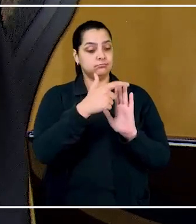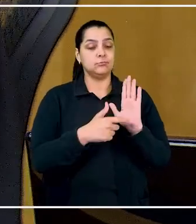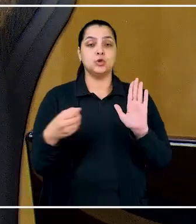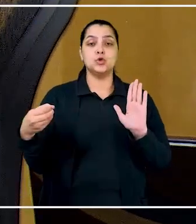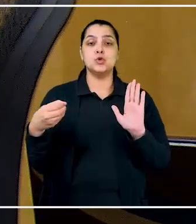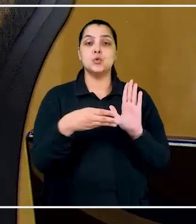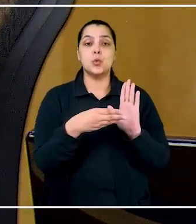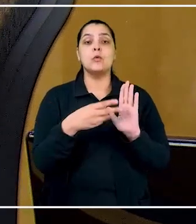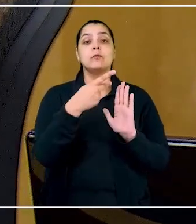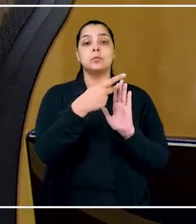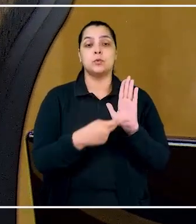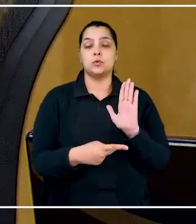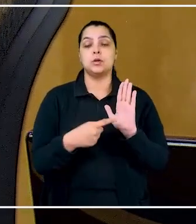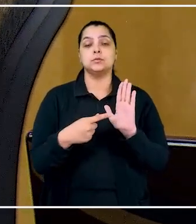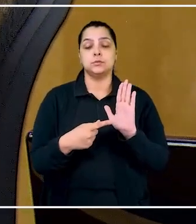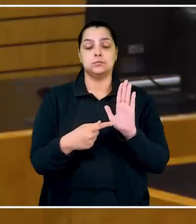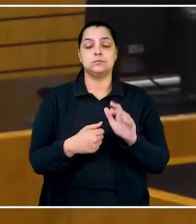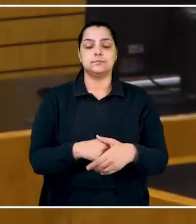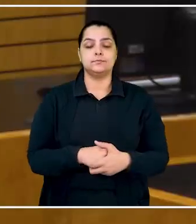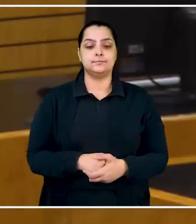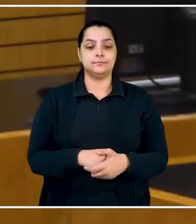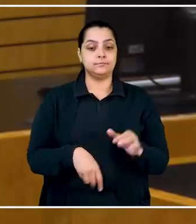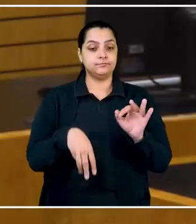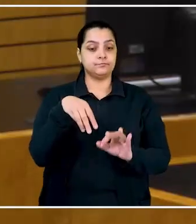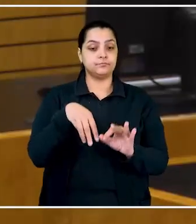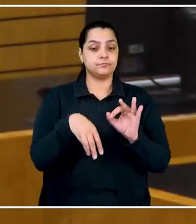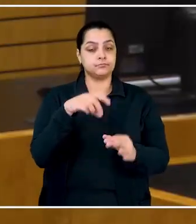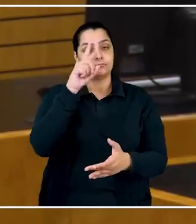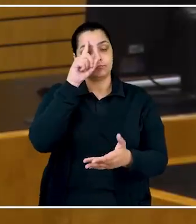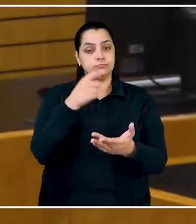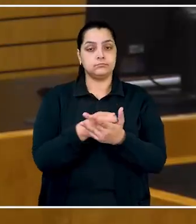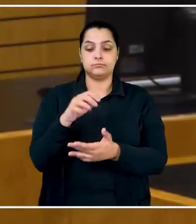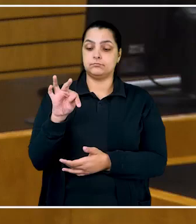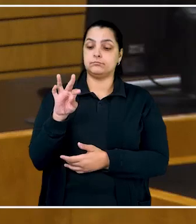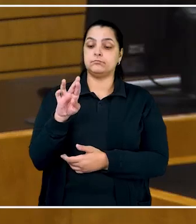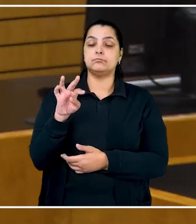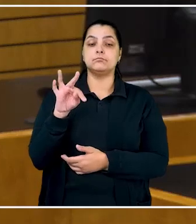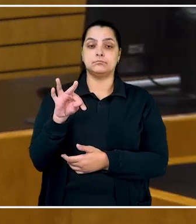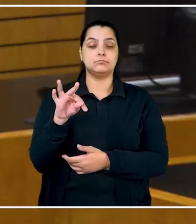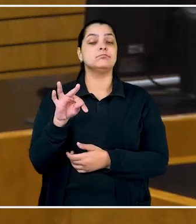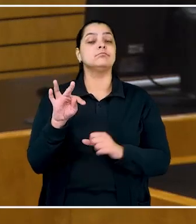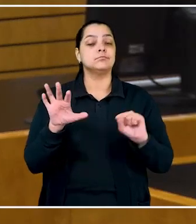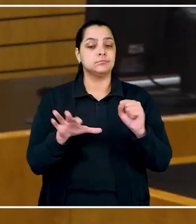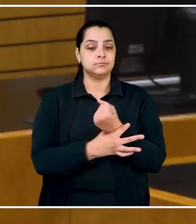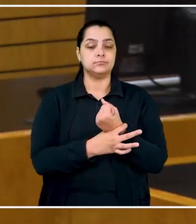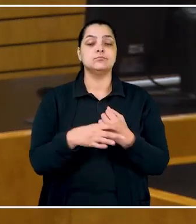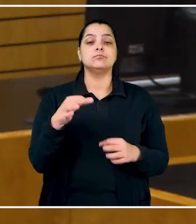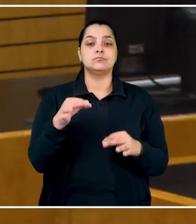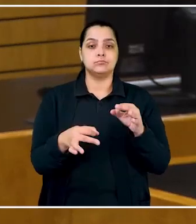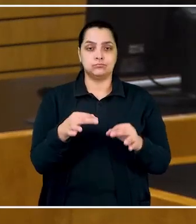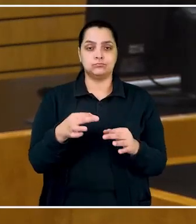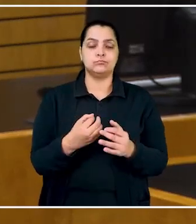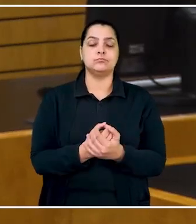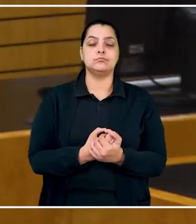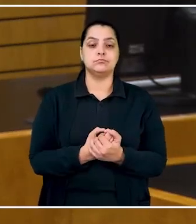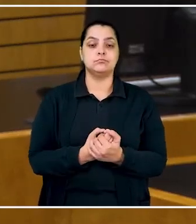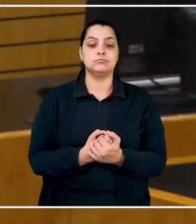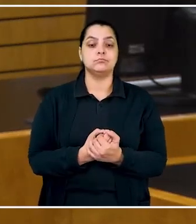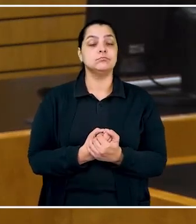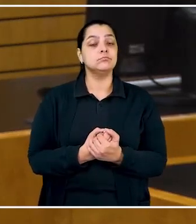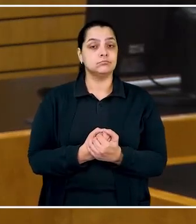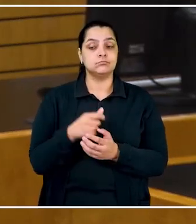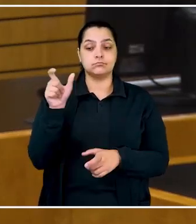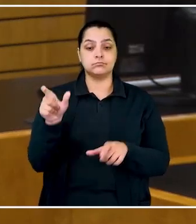outorga de um novo instrumento procuratório. Conforme o ministro, a decisão do TRT garante segurança jurídica ao